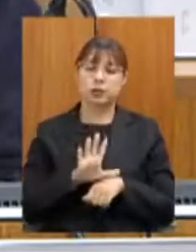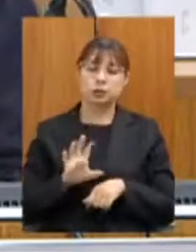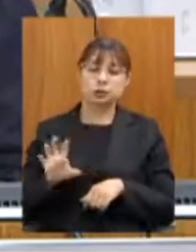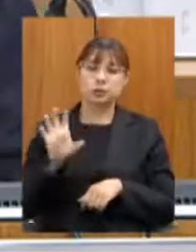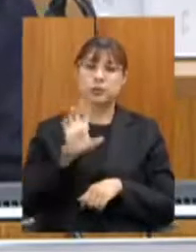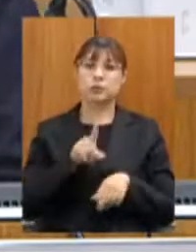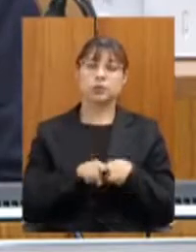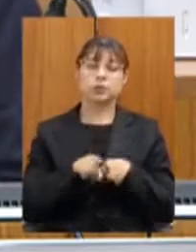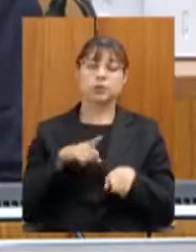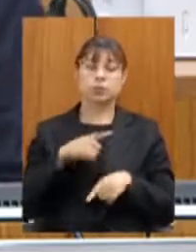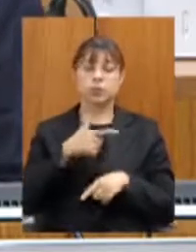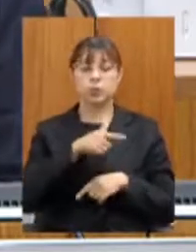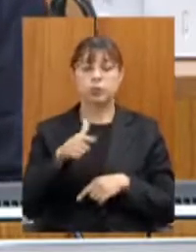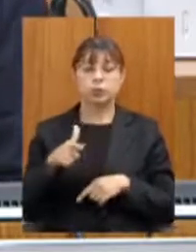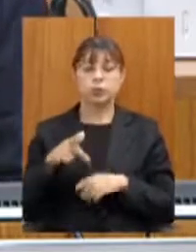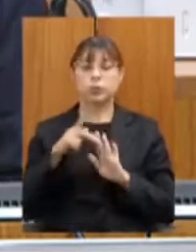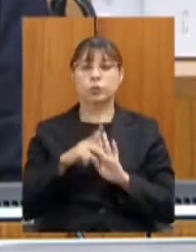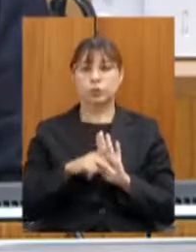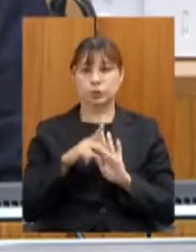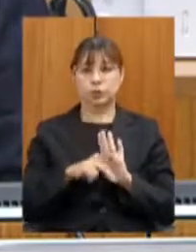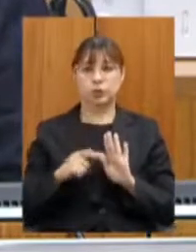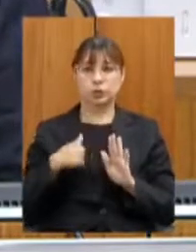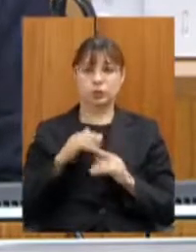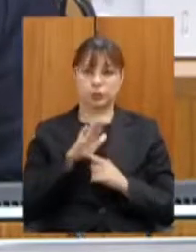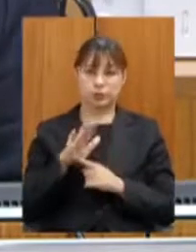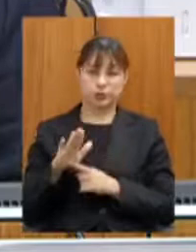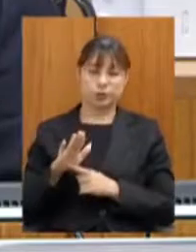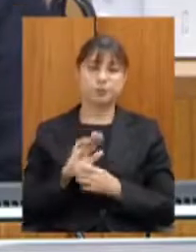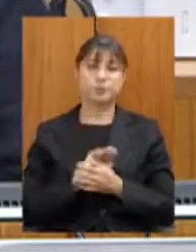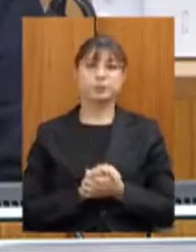projetos que eu vou apresentar aqui para os senhores.